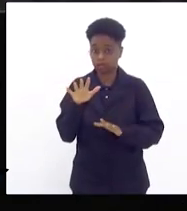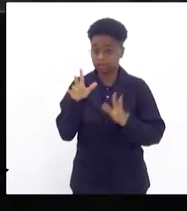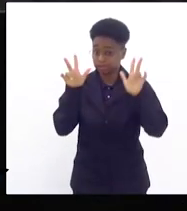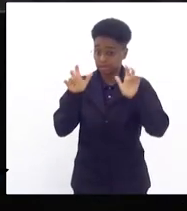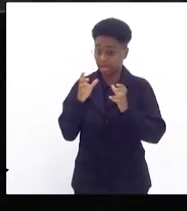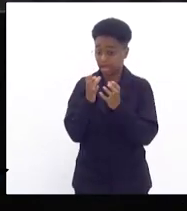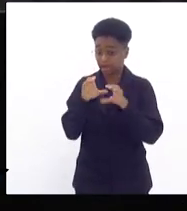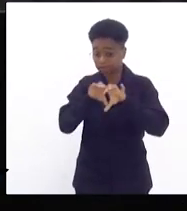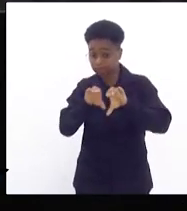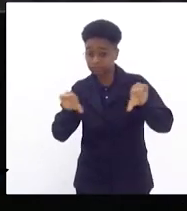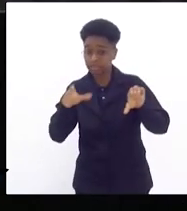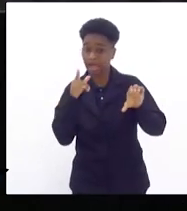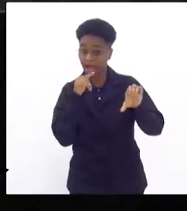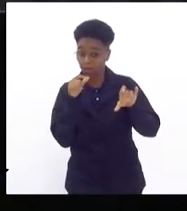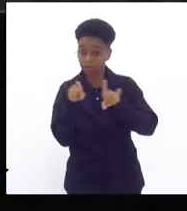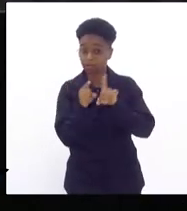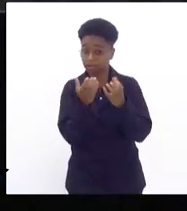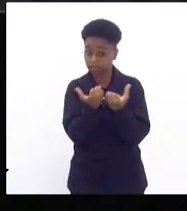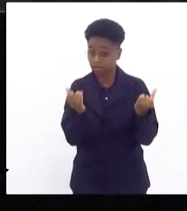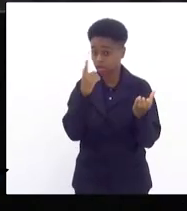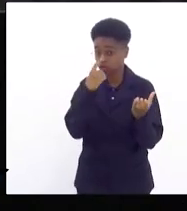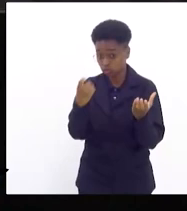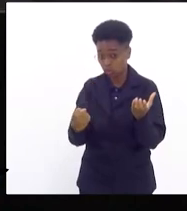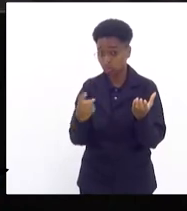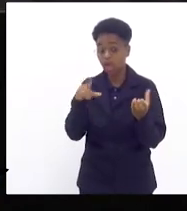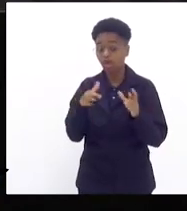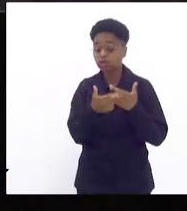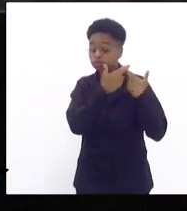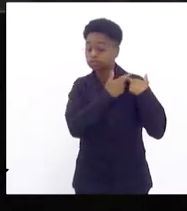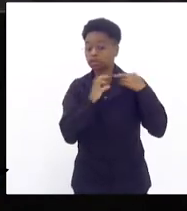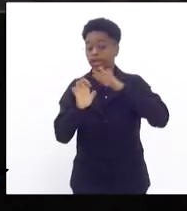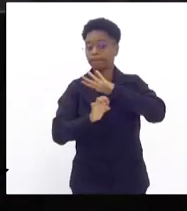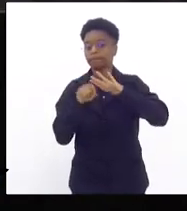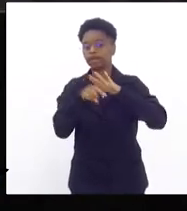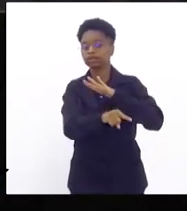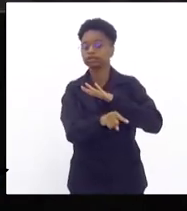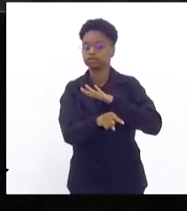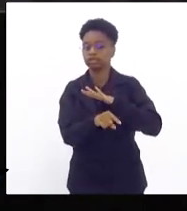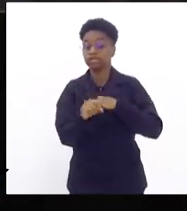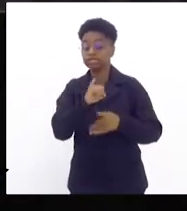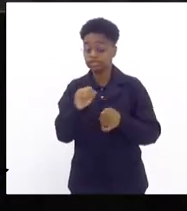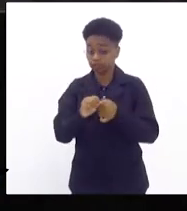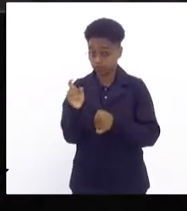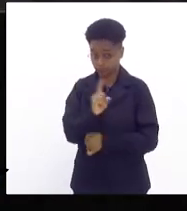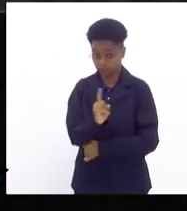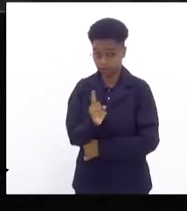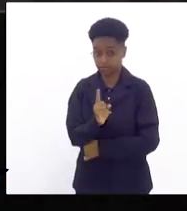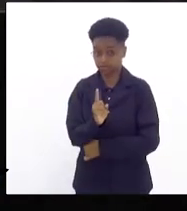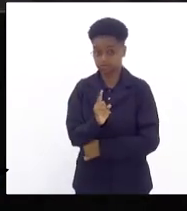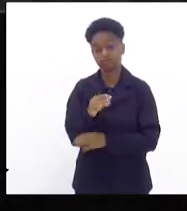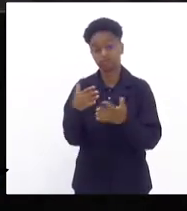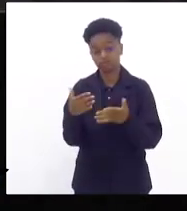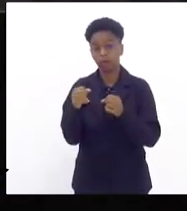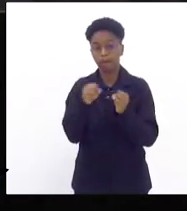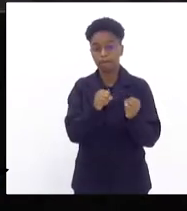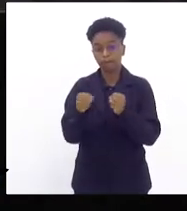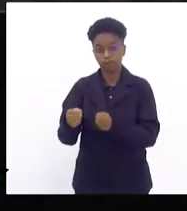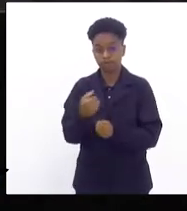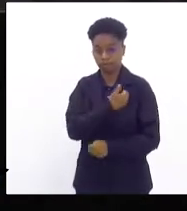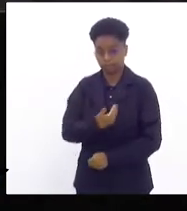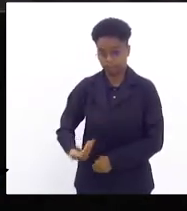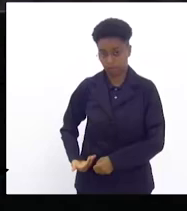a rede de esgoto é de responsabilidade da concessionária caso a concessionária não execute o poder público tanto